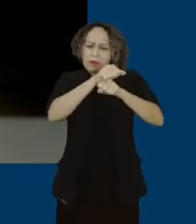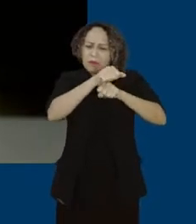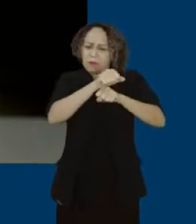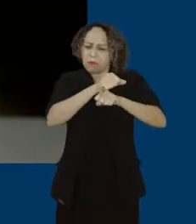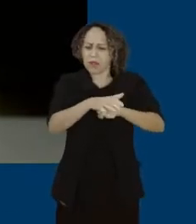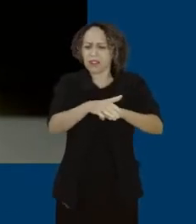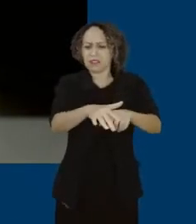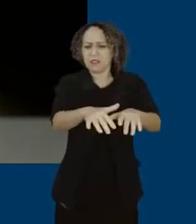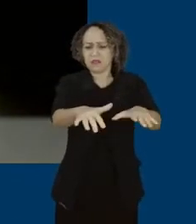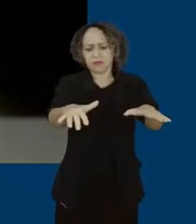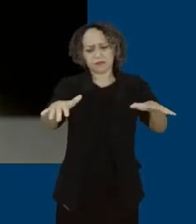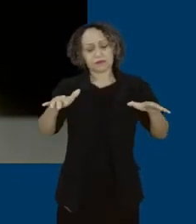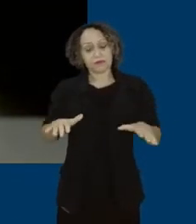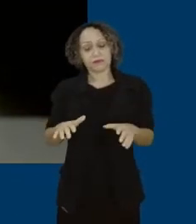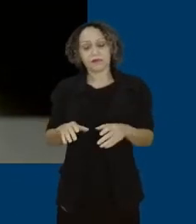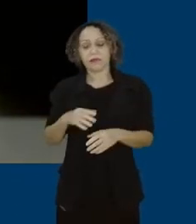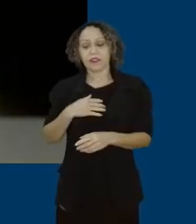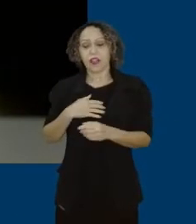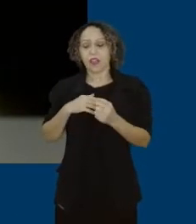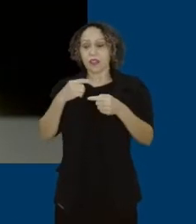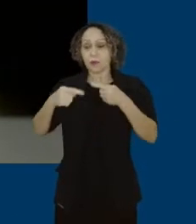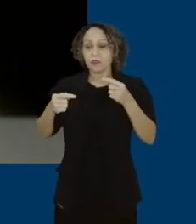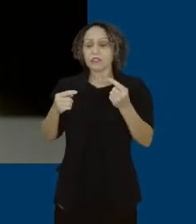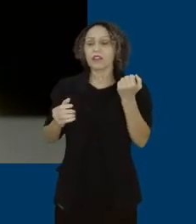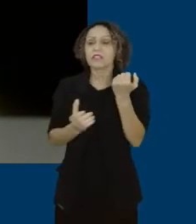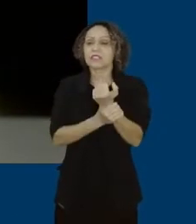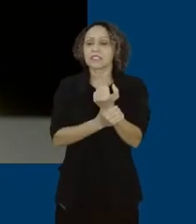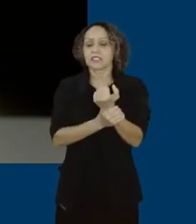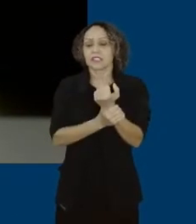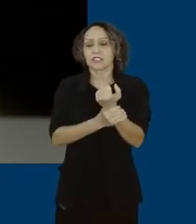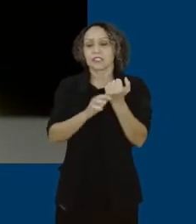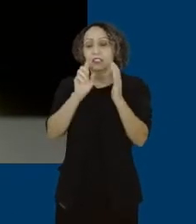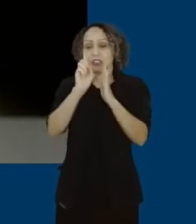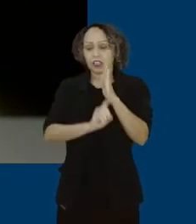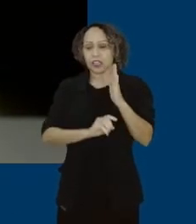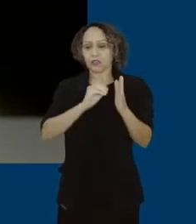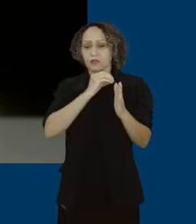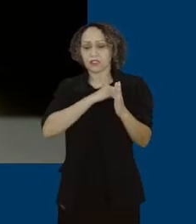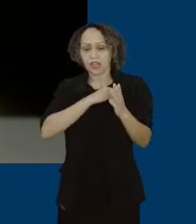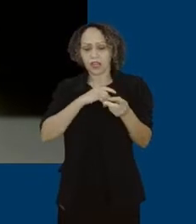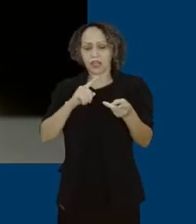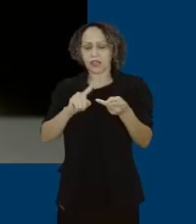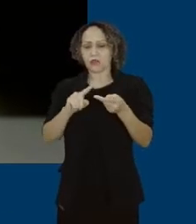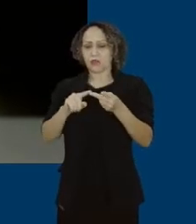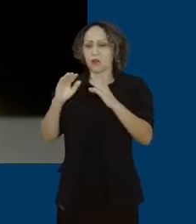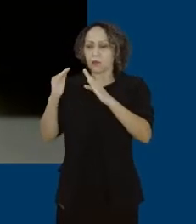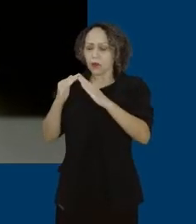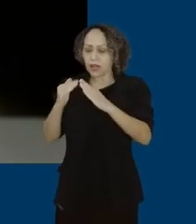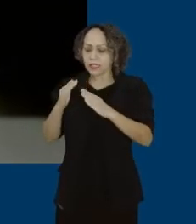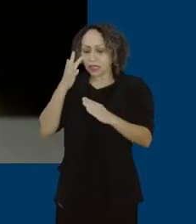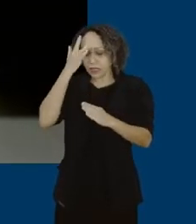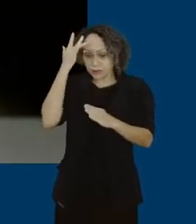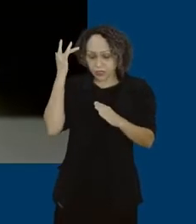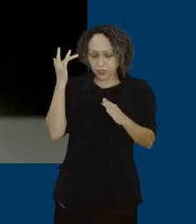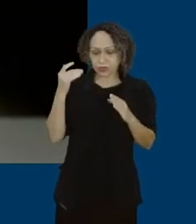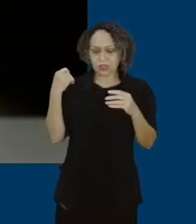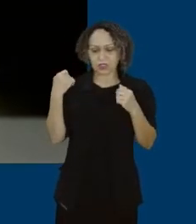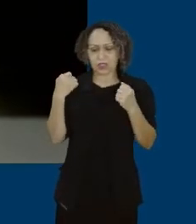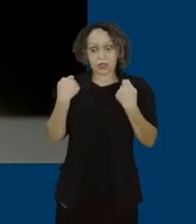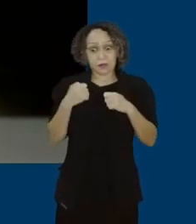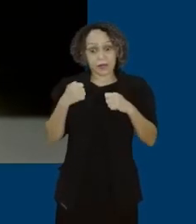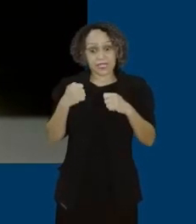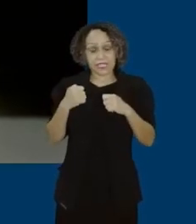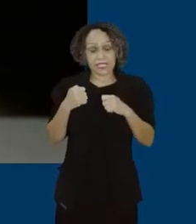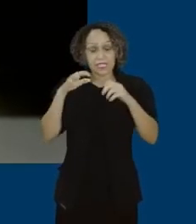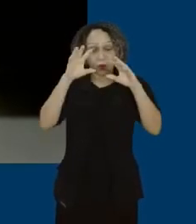vai garantir direito de moradia a essas pessoas, as que saíram ou as que poderão sair, as que saem também porque precisam ser